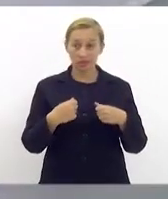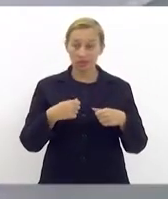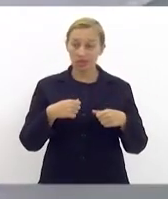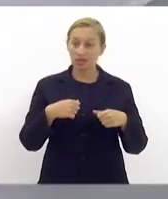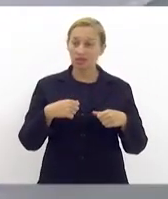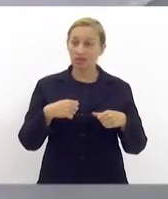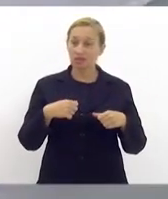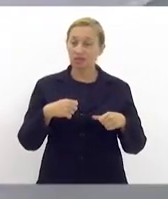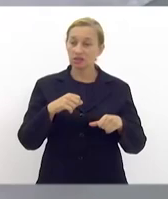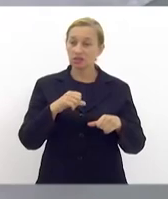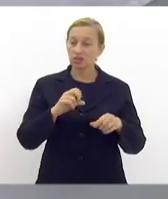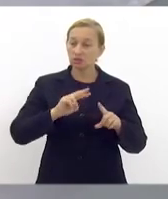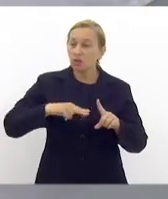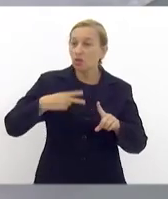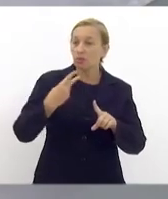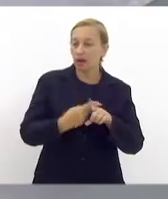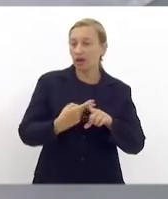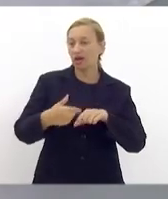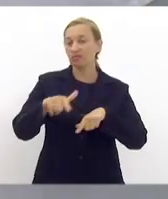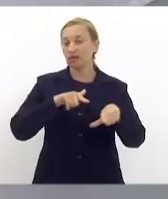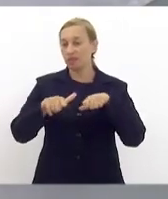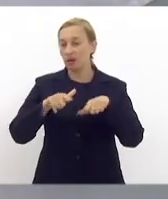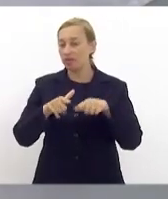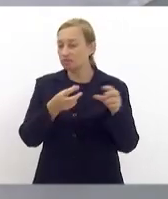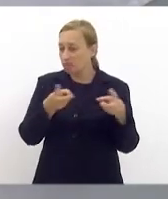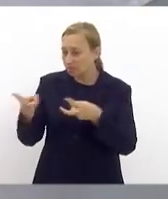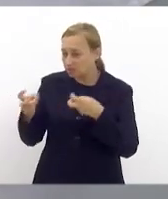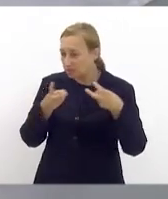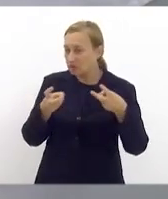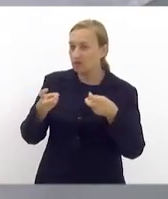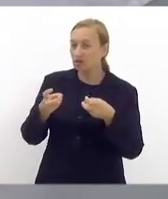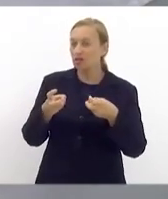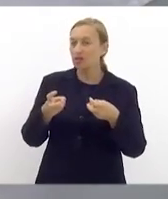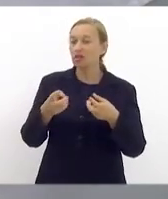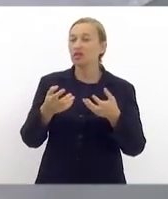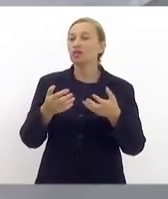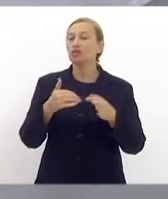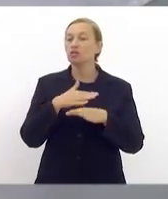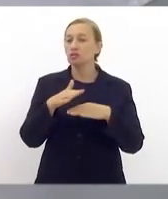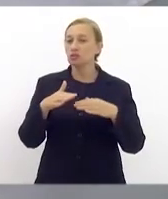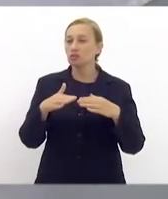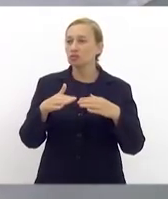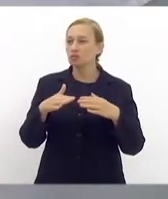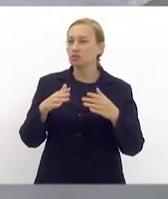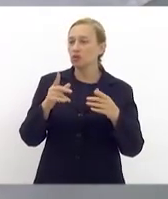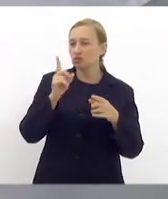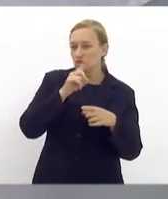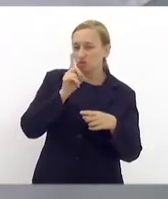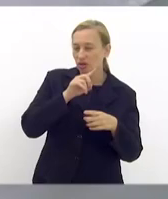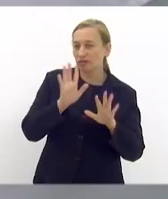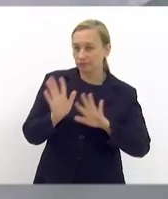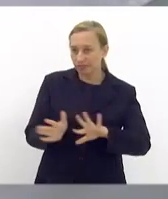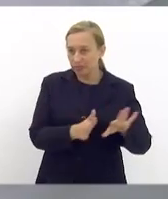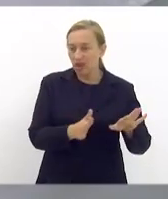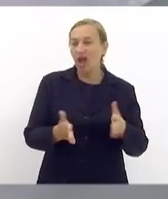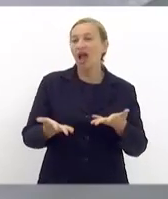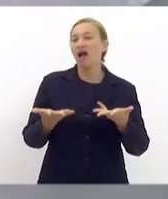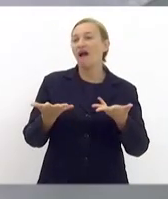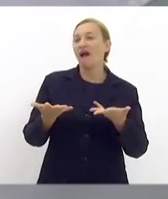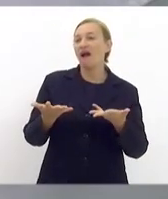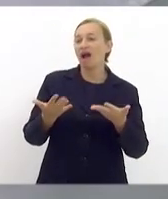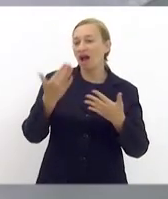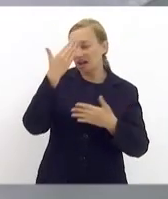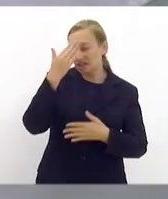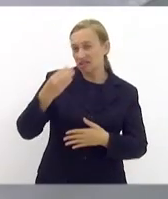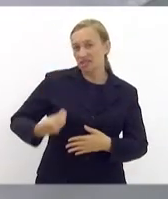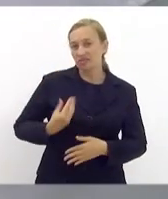vocês verem ou assistirem alguma imperfeição, mas que queiram todos considerar. Finalizando, gostaria de agradecer a presença